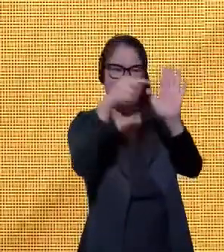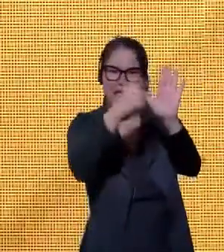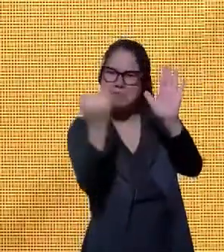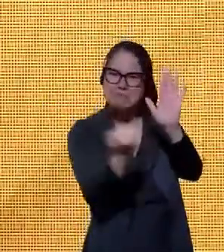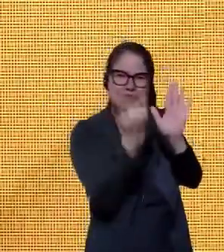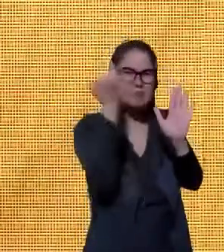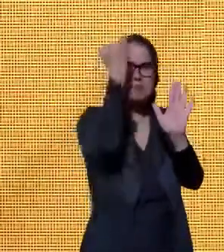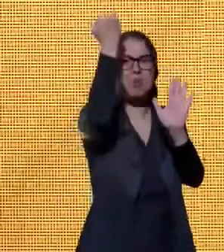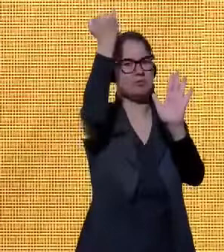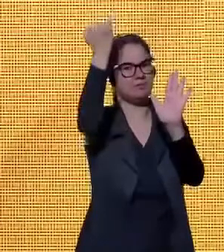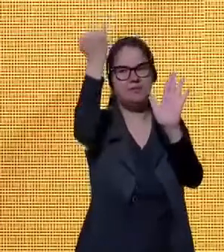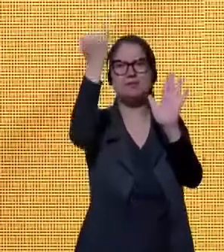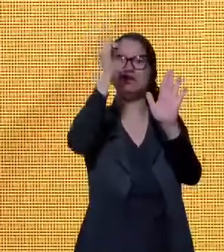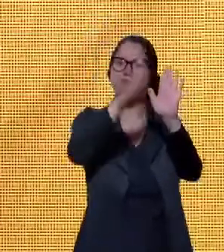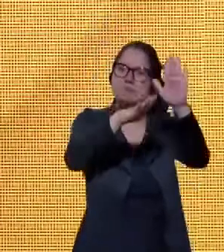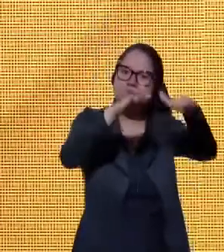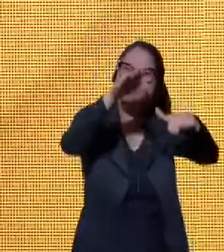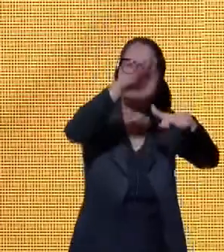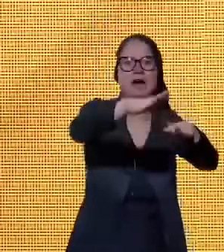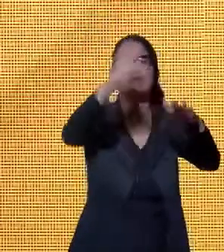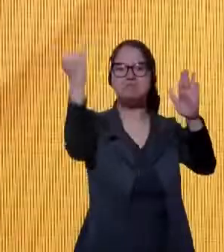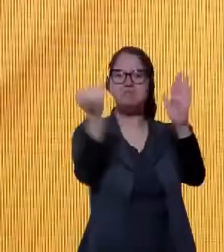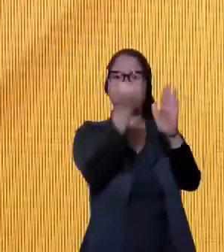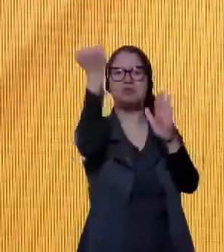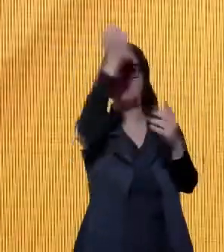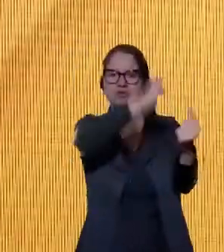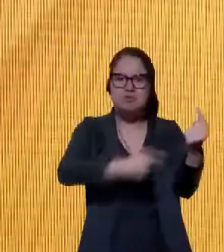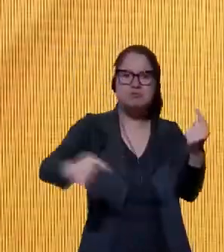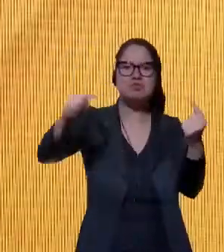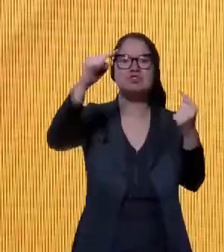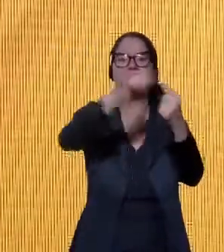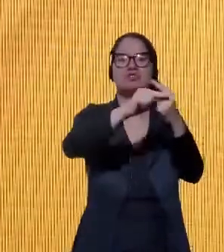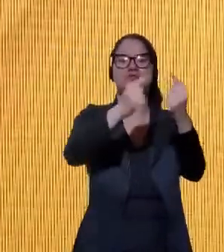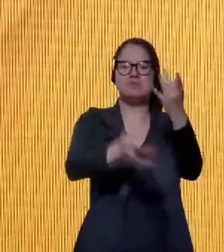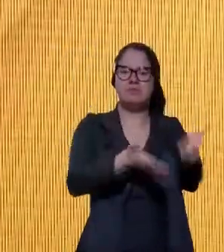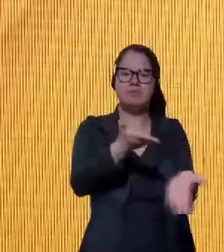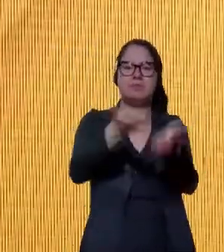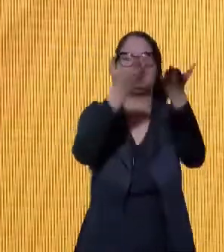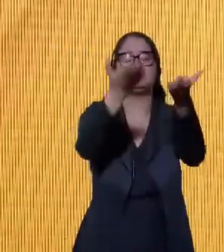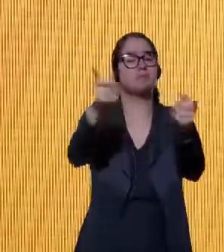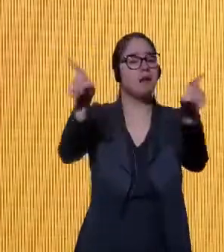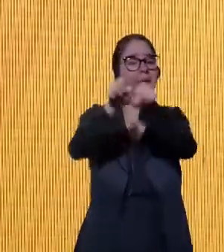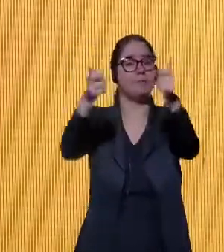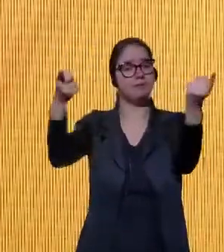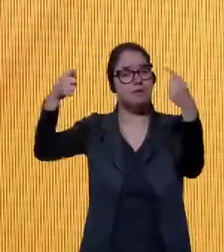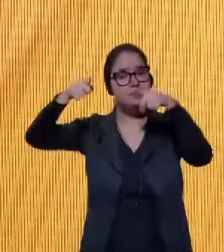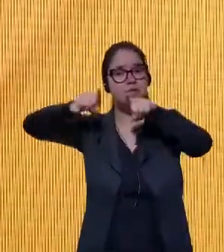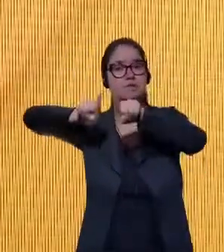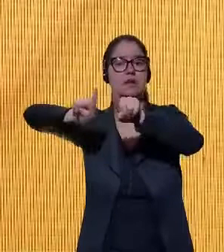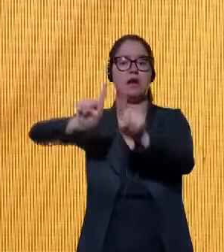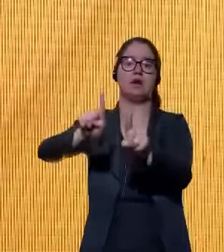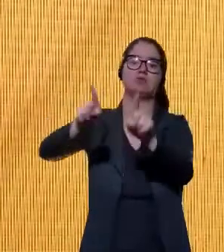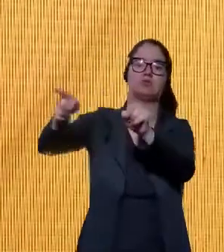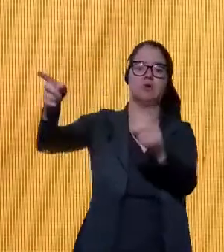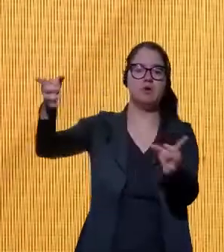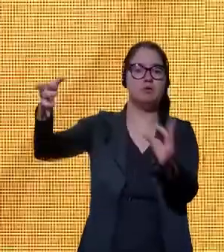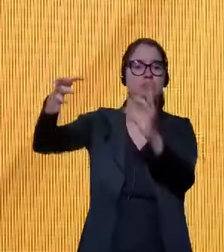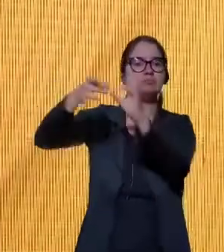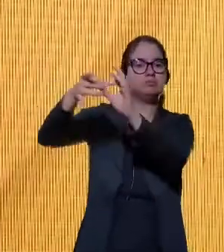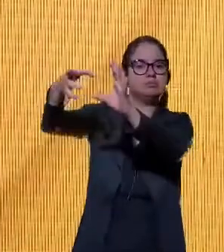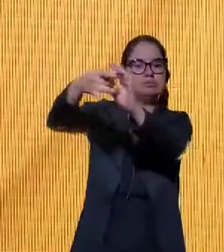caminhada da ABDE em sua atuação de suporte aos associados para o exercício pleno de suas